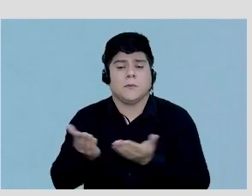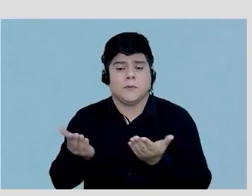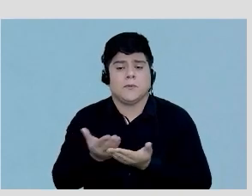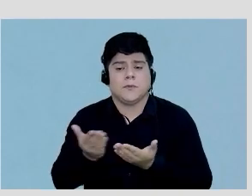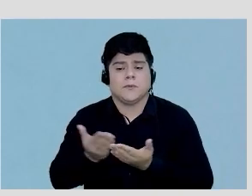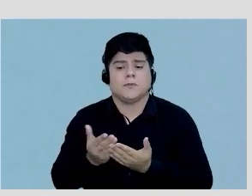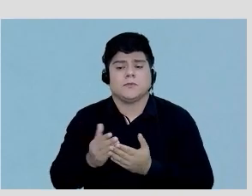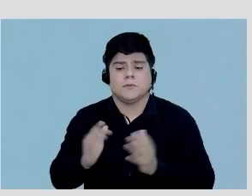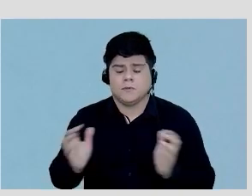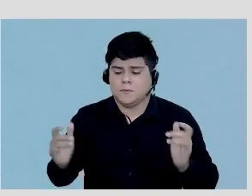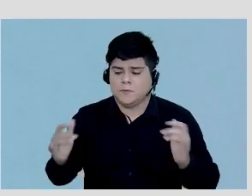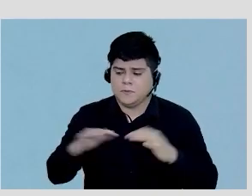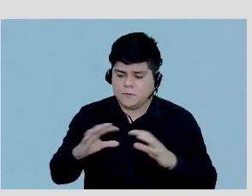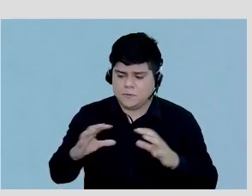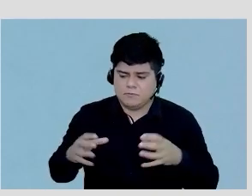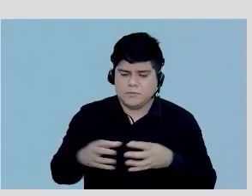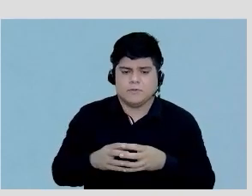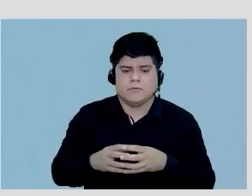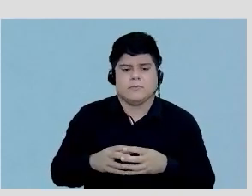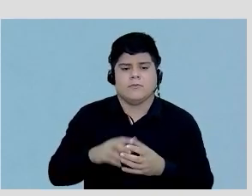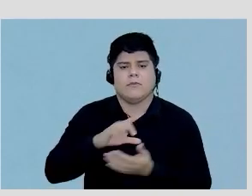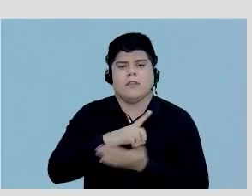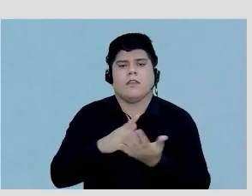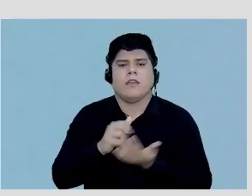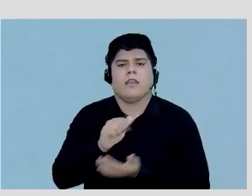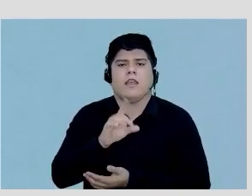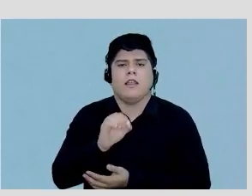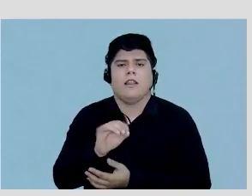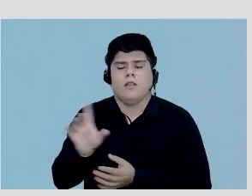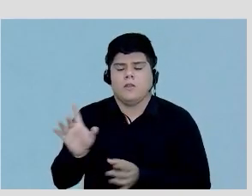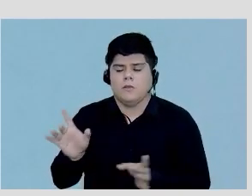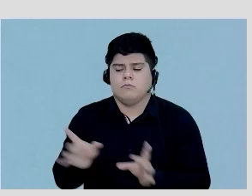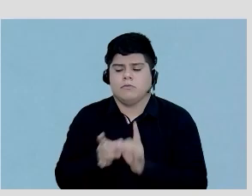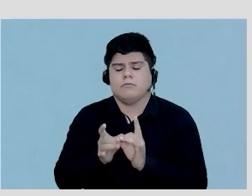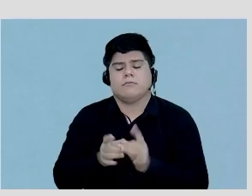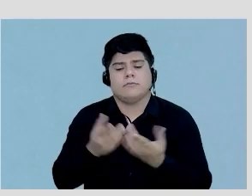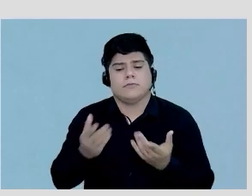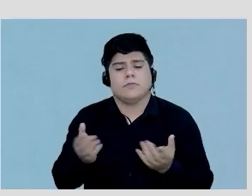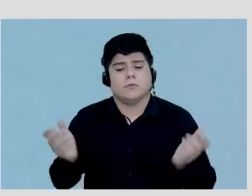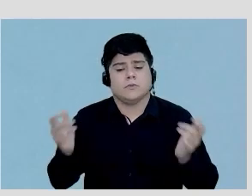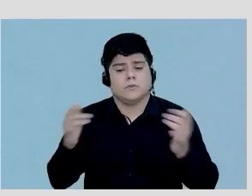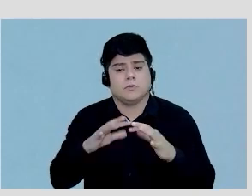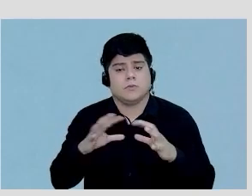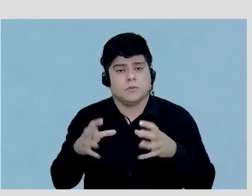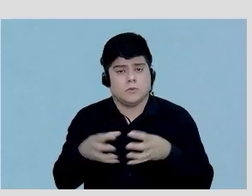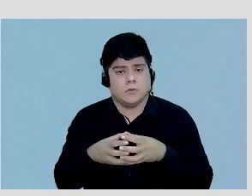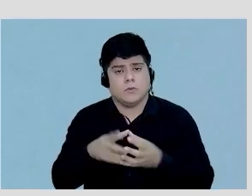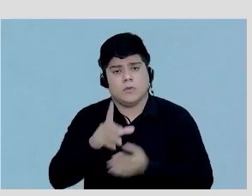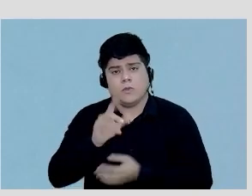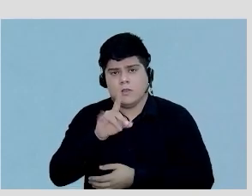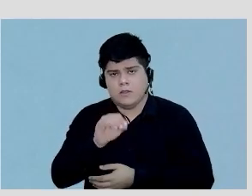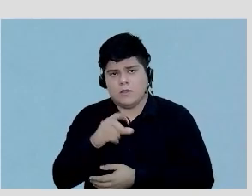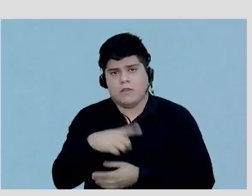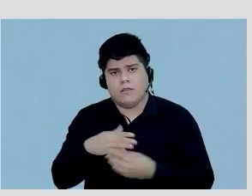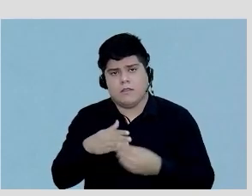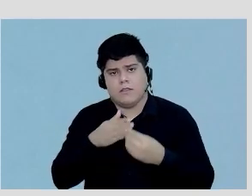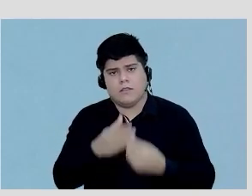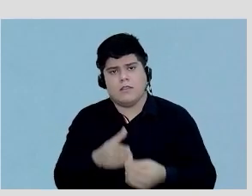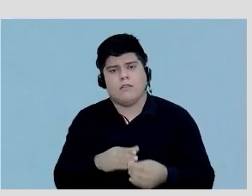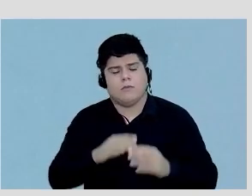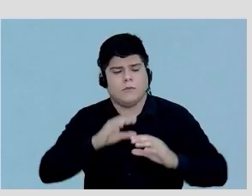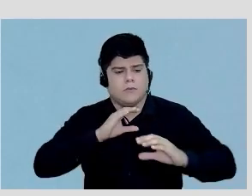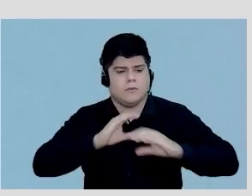se reúne fazendo laudo integrado então quando se junta o laudo integrado você leva uma